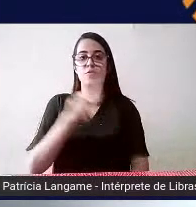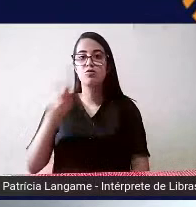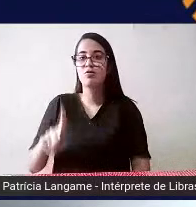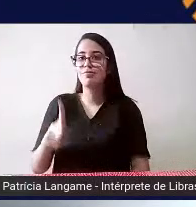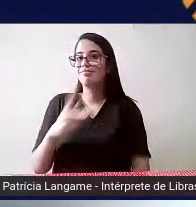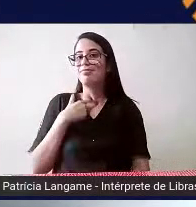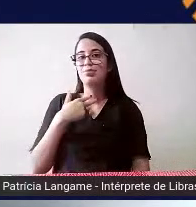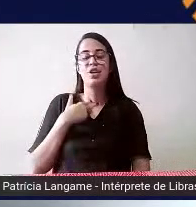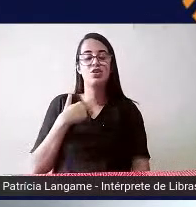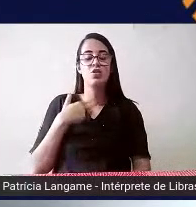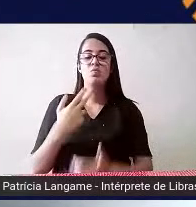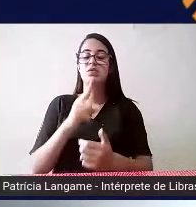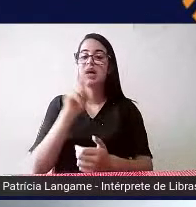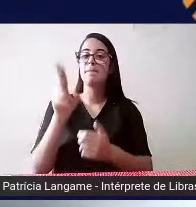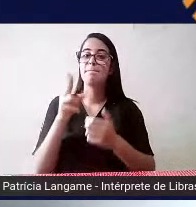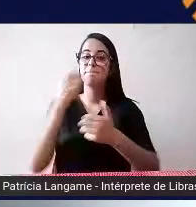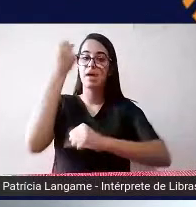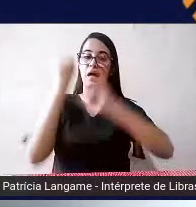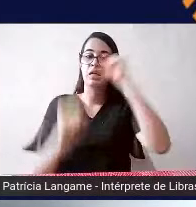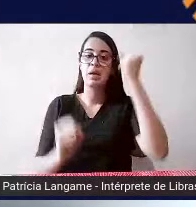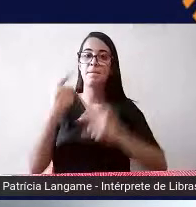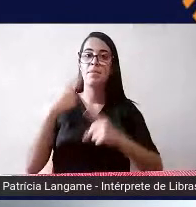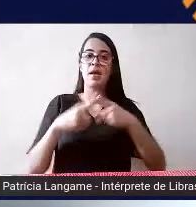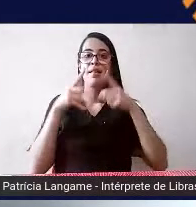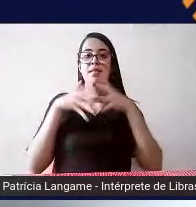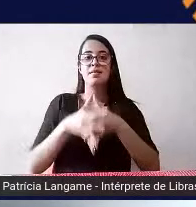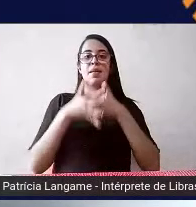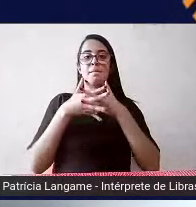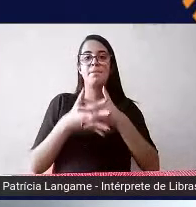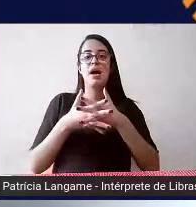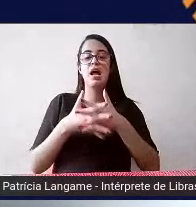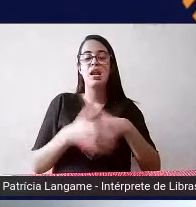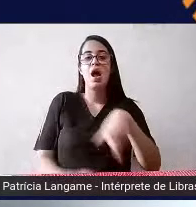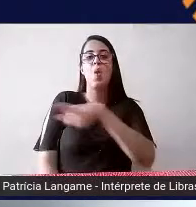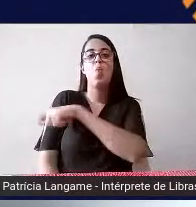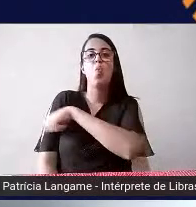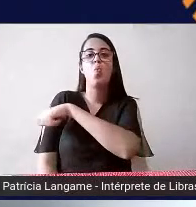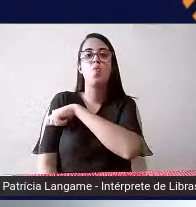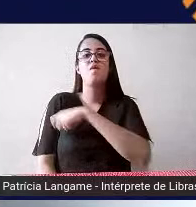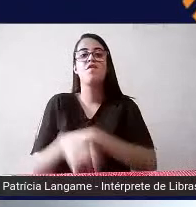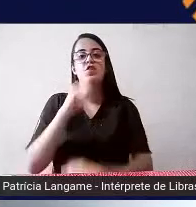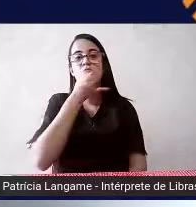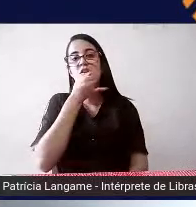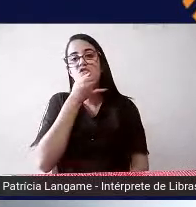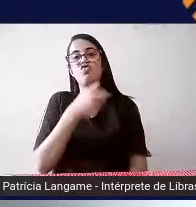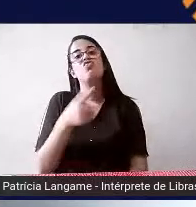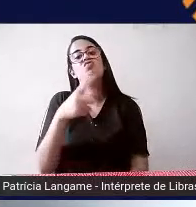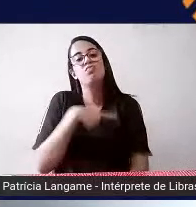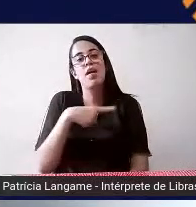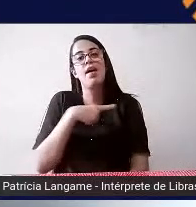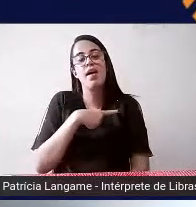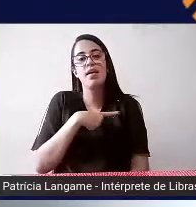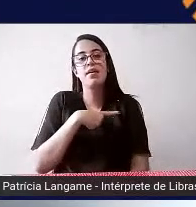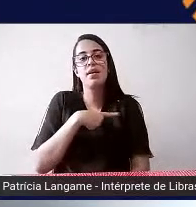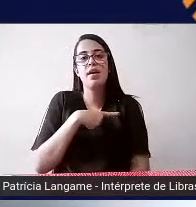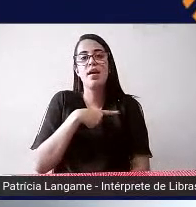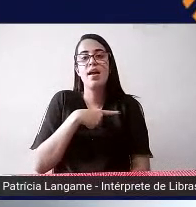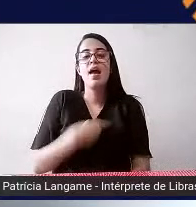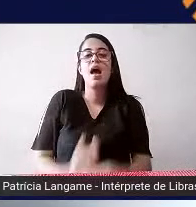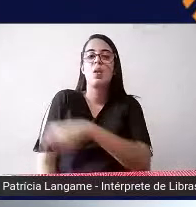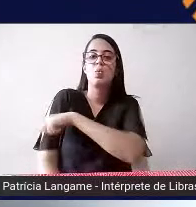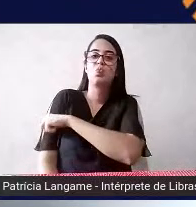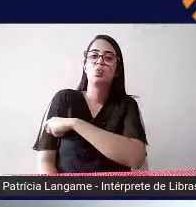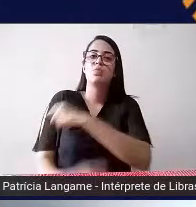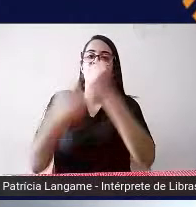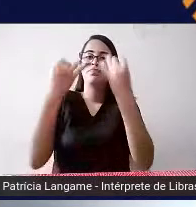máquina Perkins porque ela atrapalha os demais alunos infelizmente a gente tem esse relato de alunos contando isso